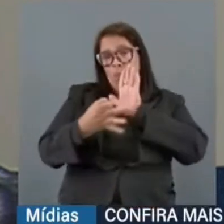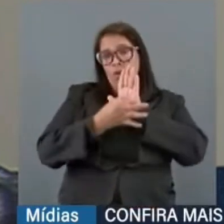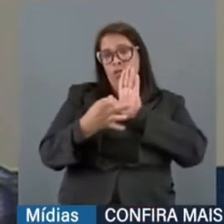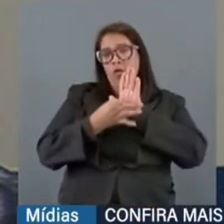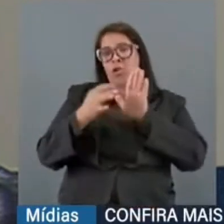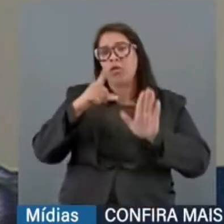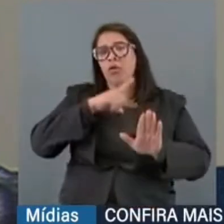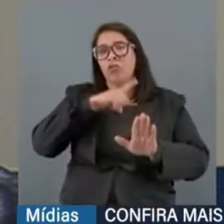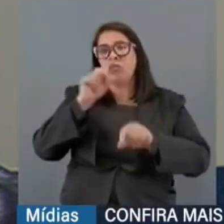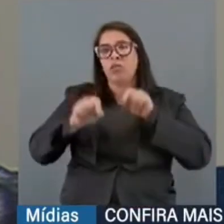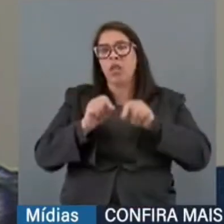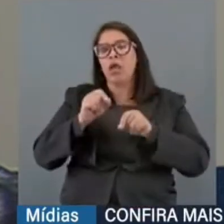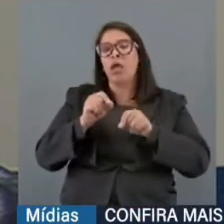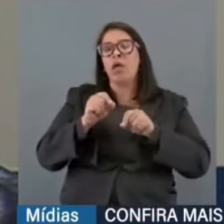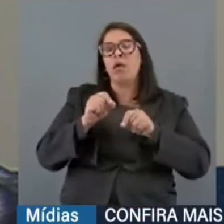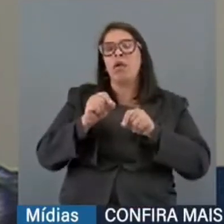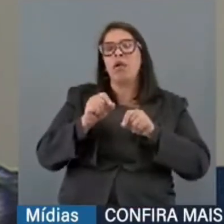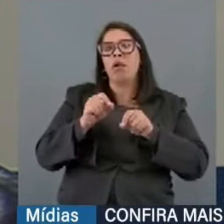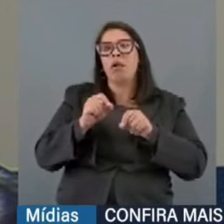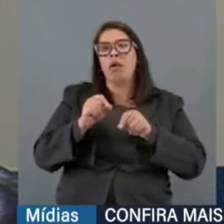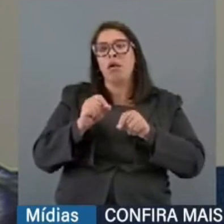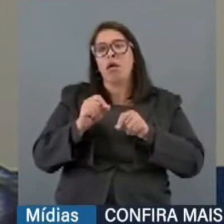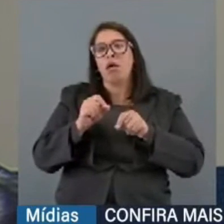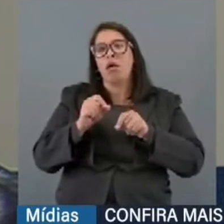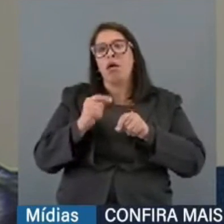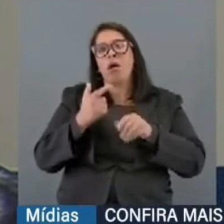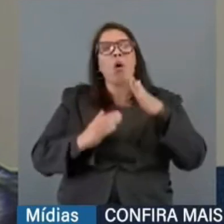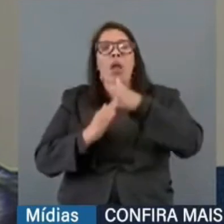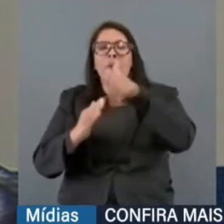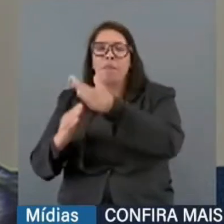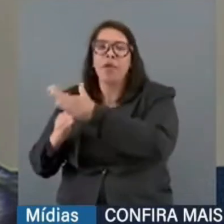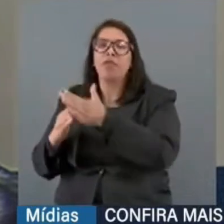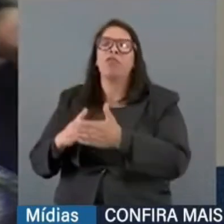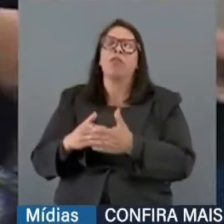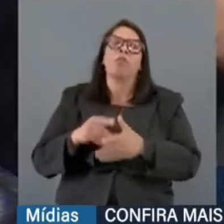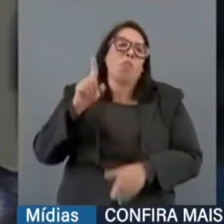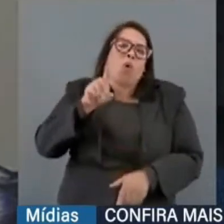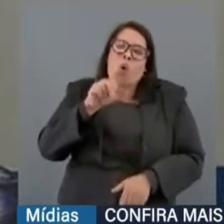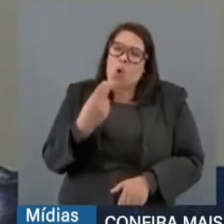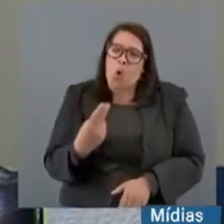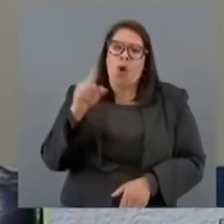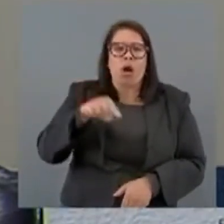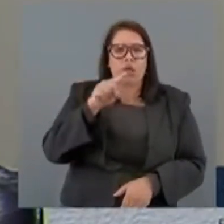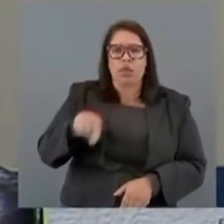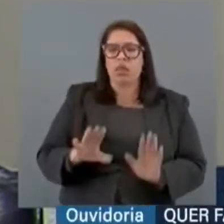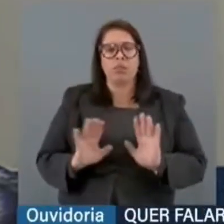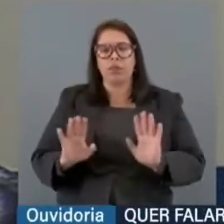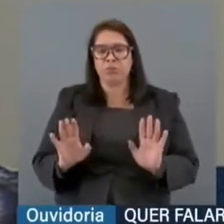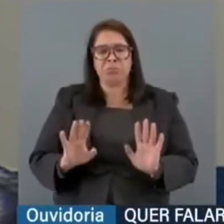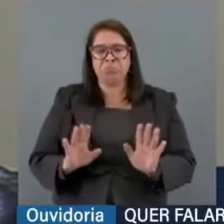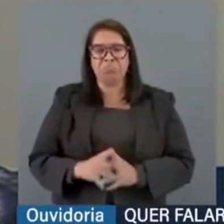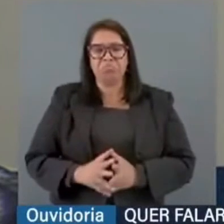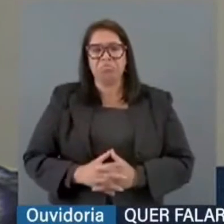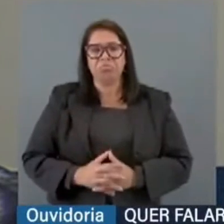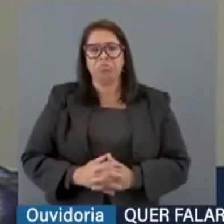gerar, em princípio, qualquer impedimento ou suspeição. Com